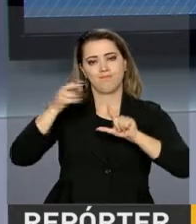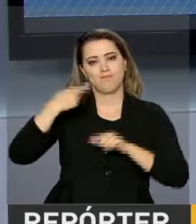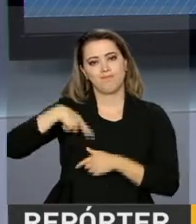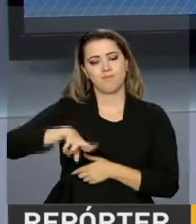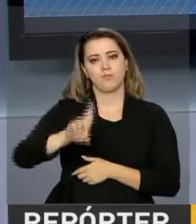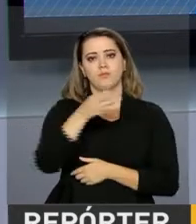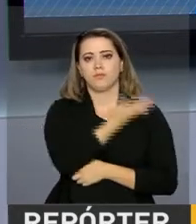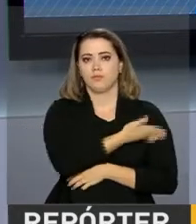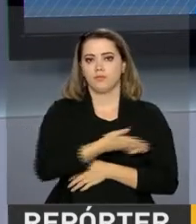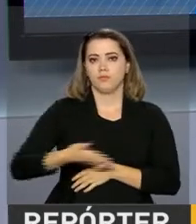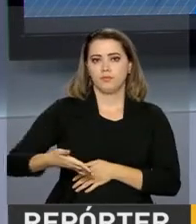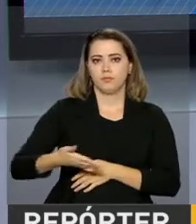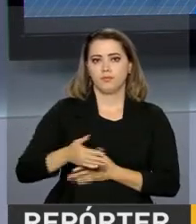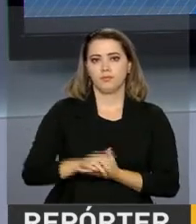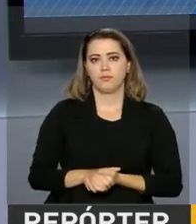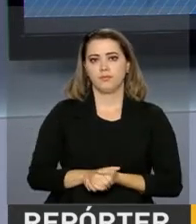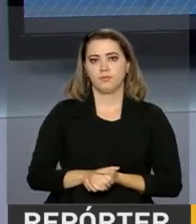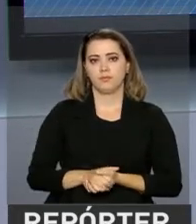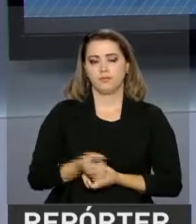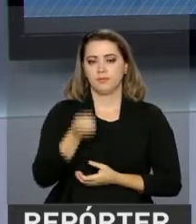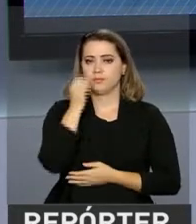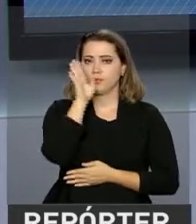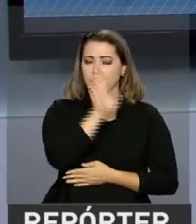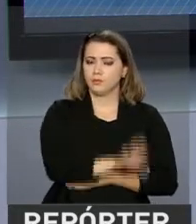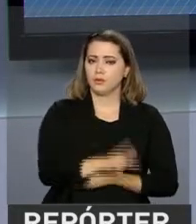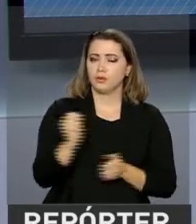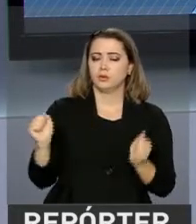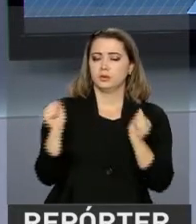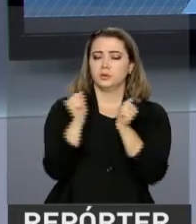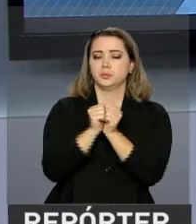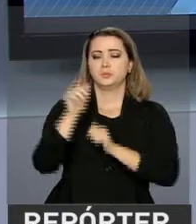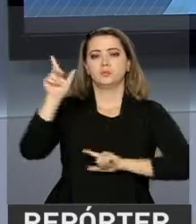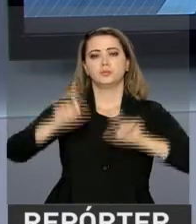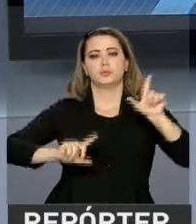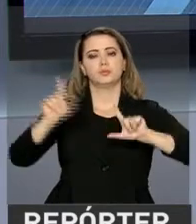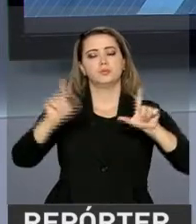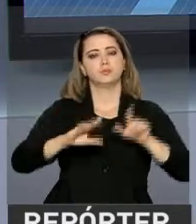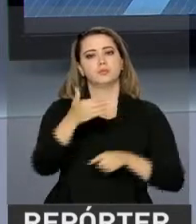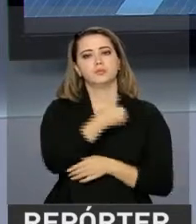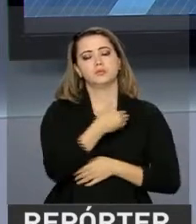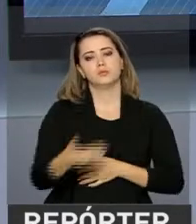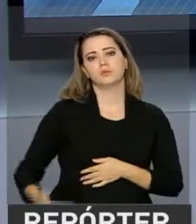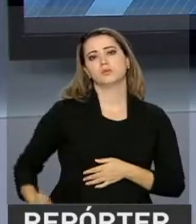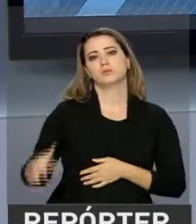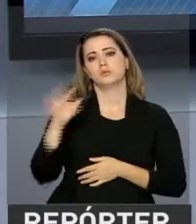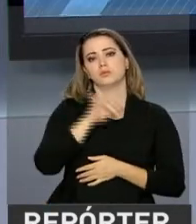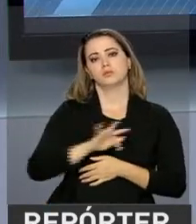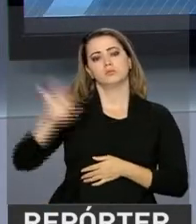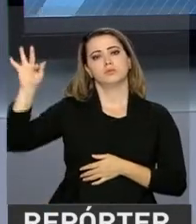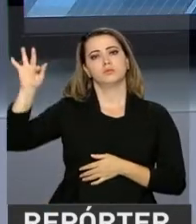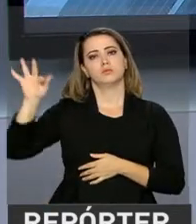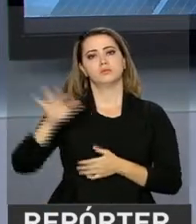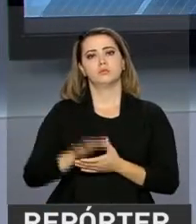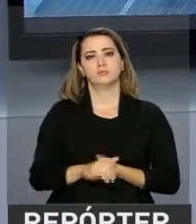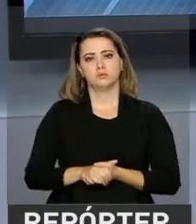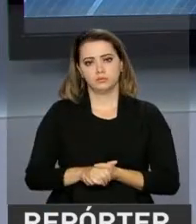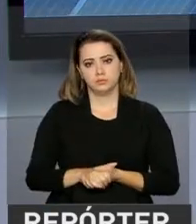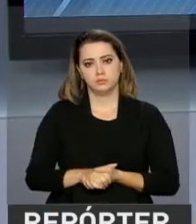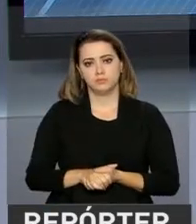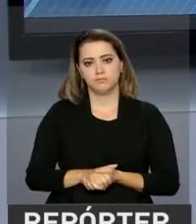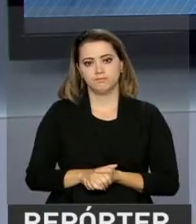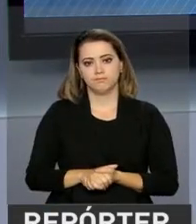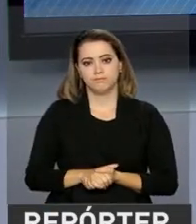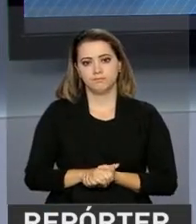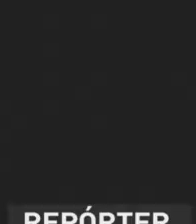na página da NBR na internet. Uma boa tarde para você. Continue com a gente aqui na NBR, a TV do Governo